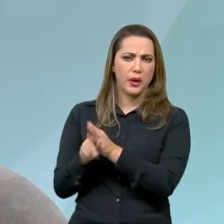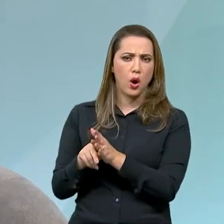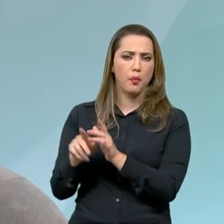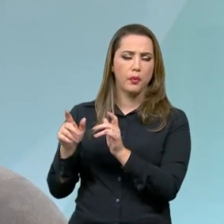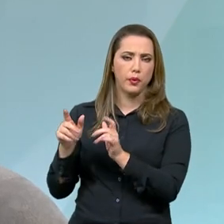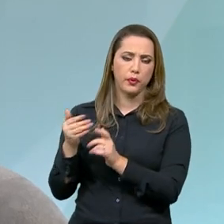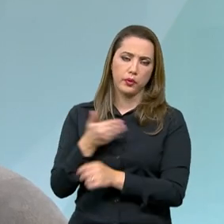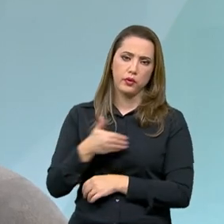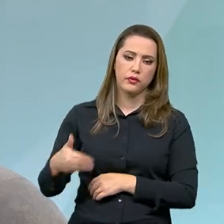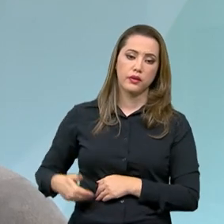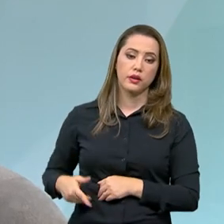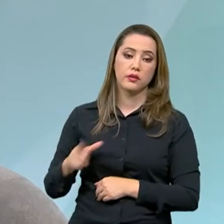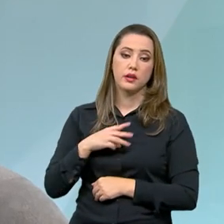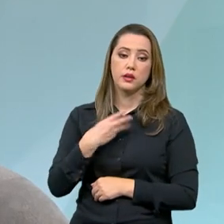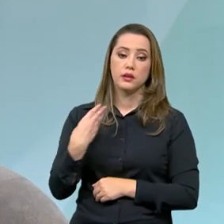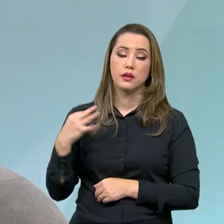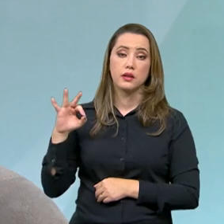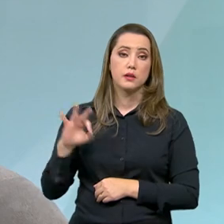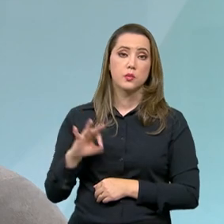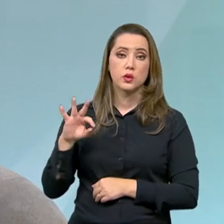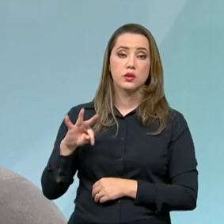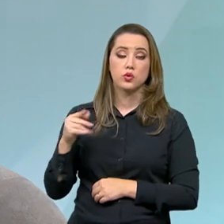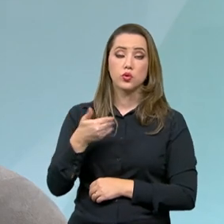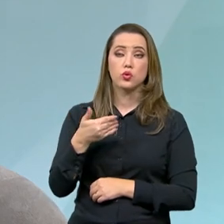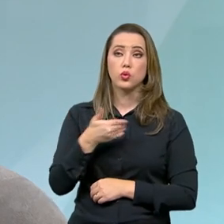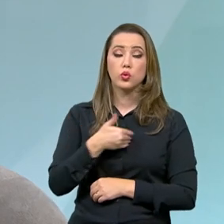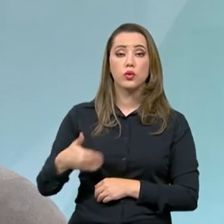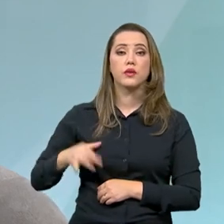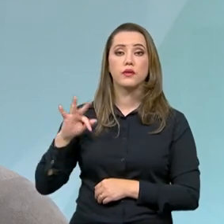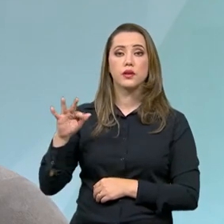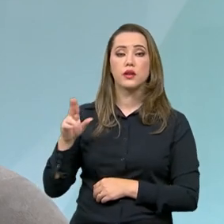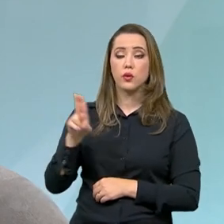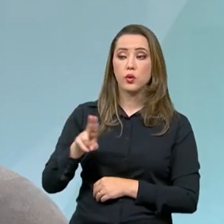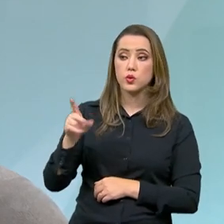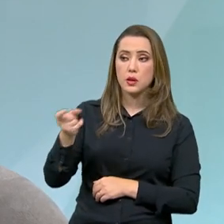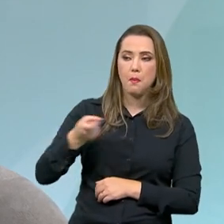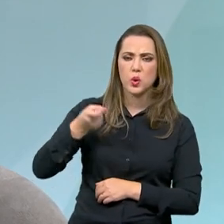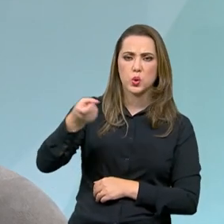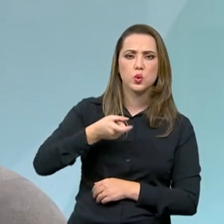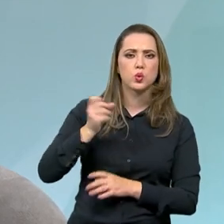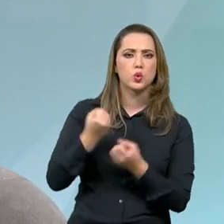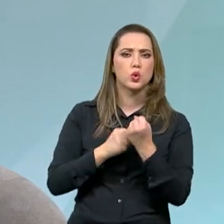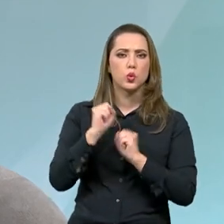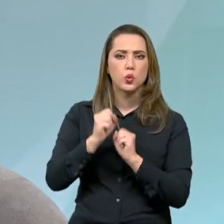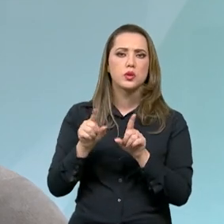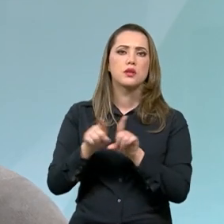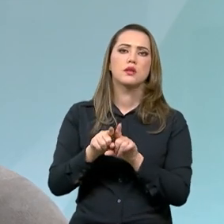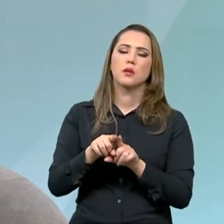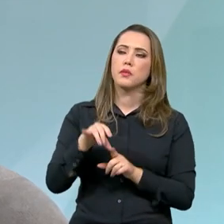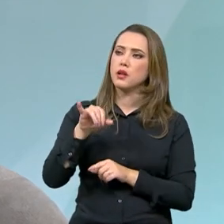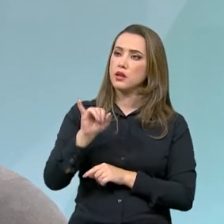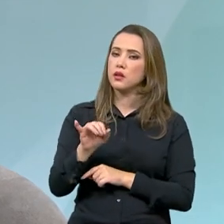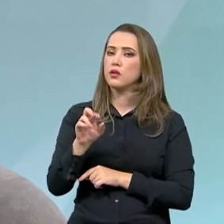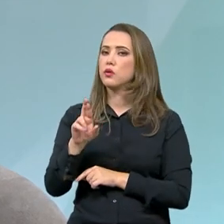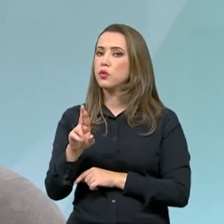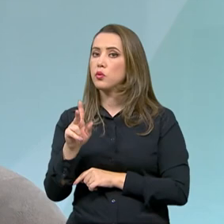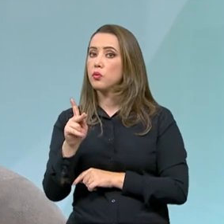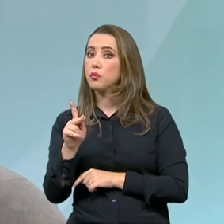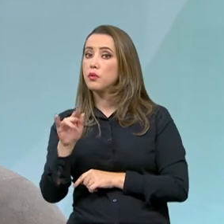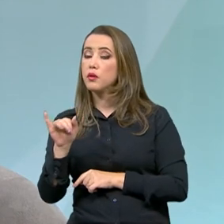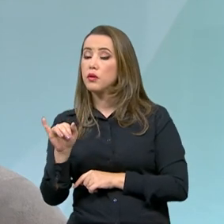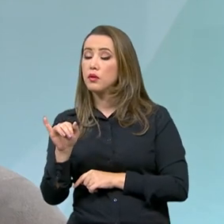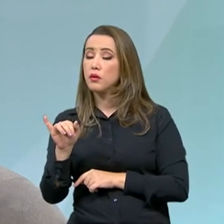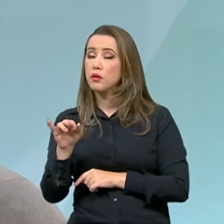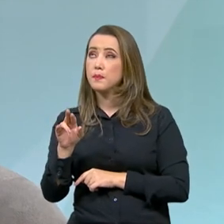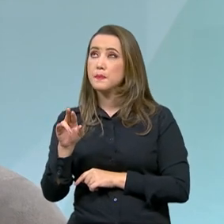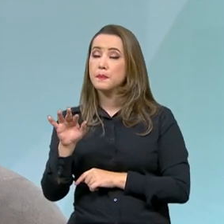de 3% de toda a arrecadação da União com imposto de produtos industrializados e do imposto de renda, ela é distribuída para os fundos constitucionais. Então, os três